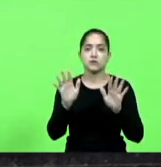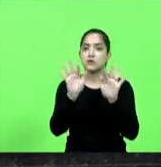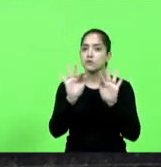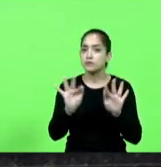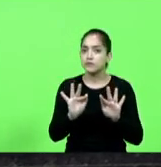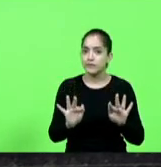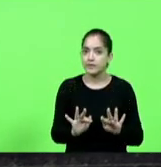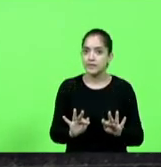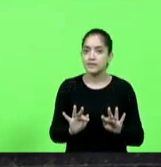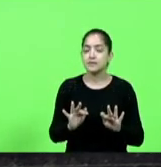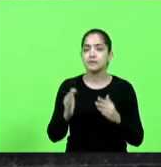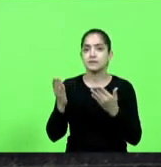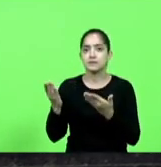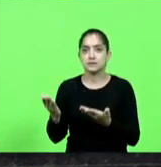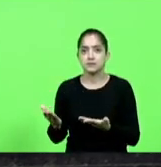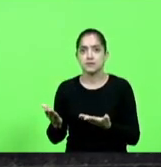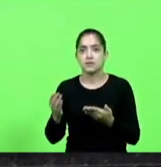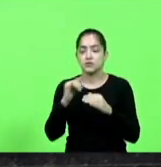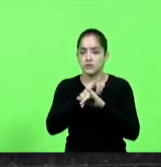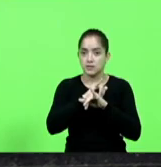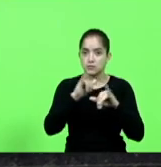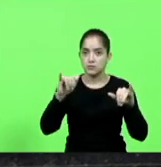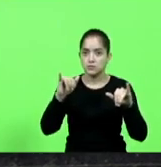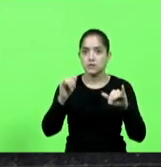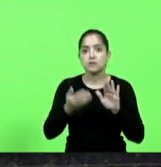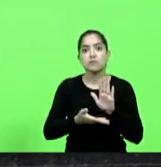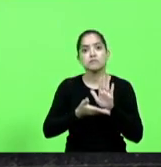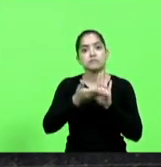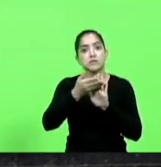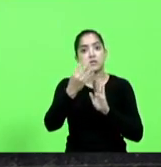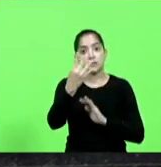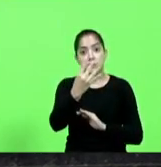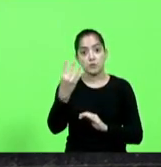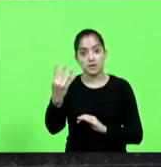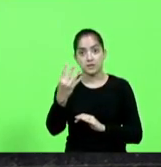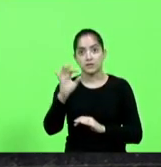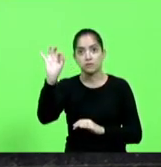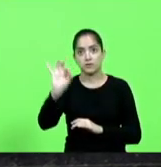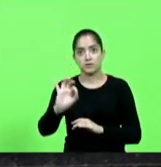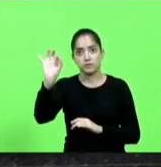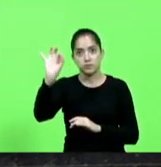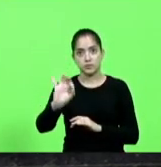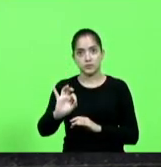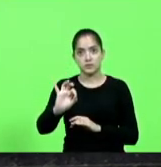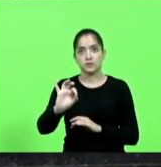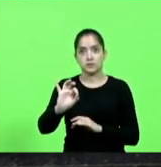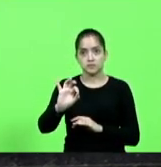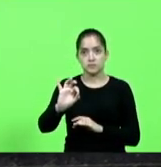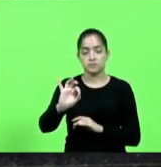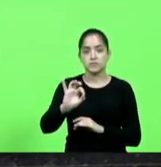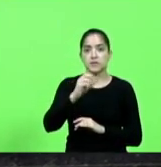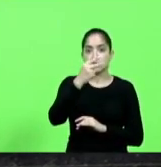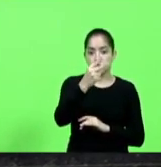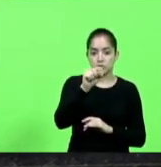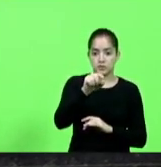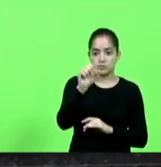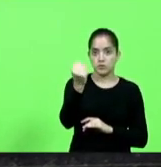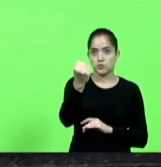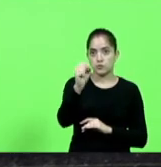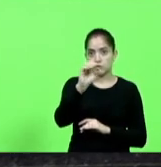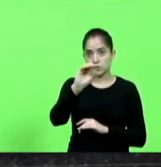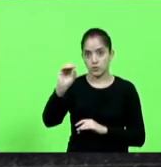do governador do estado aumentando em 44% aumento de dois mil e oitocentos